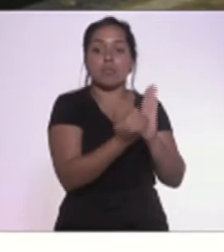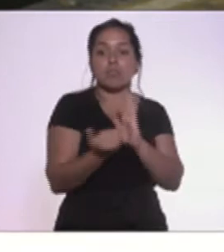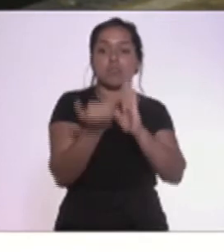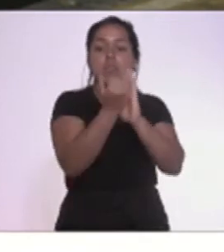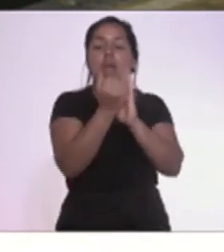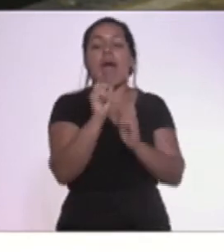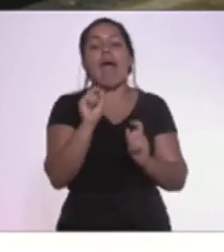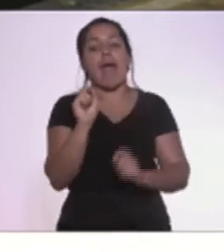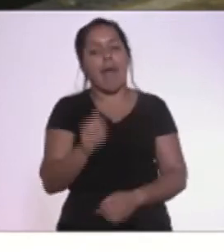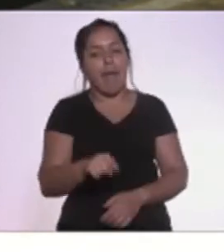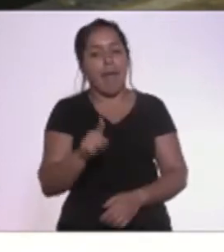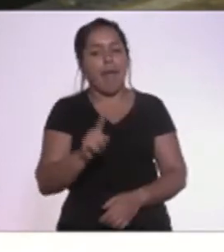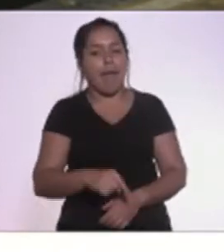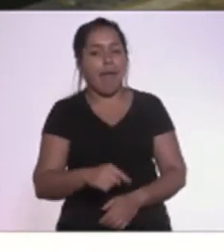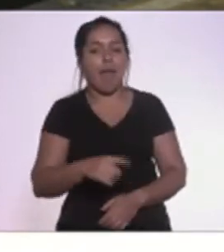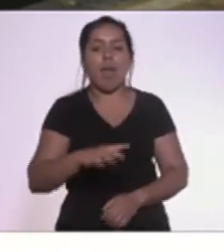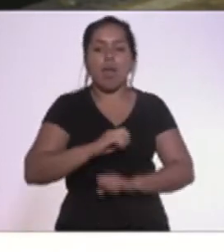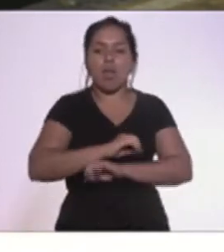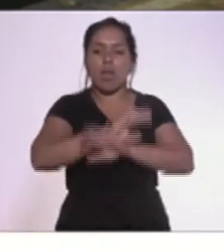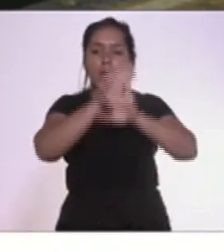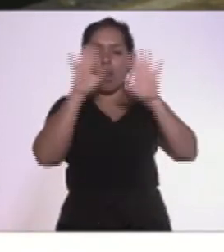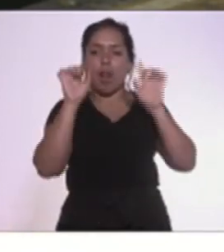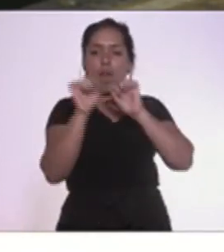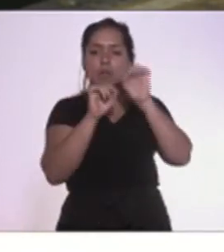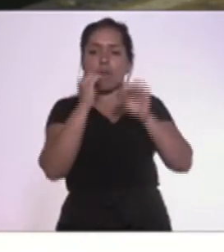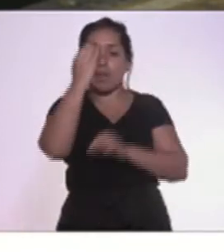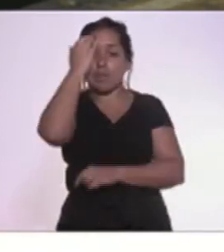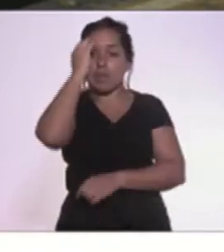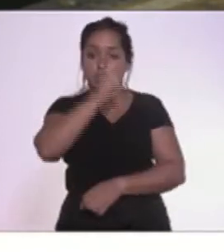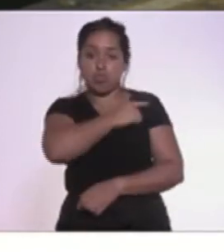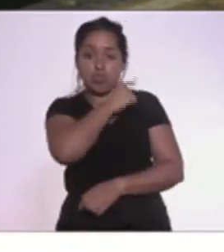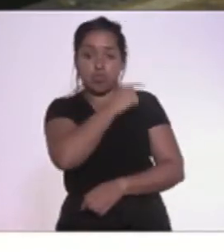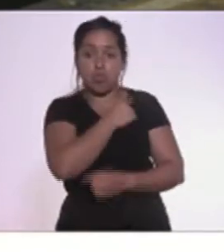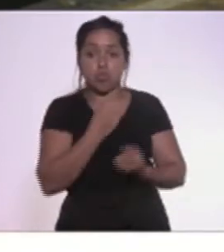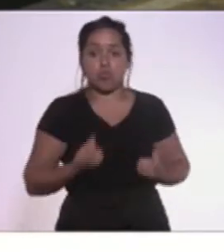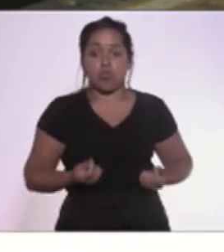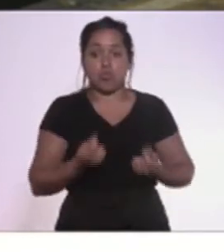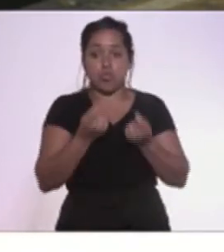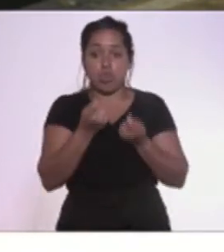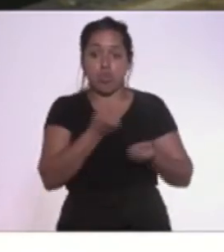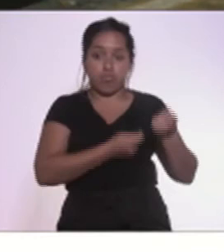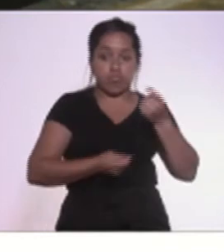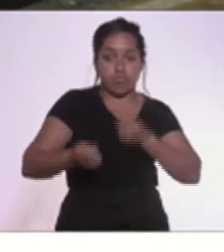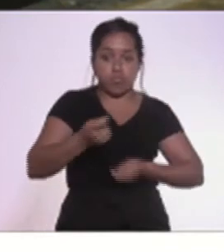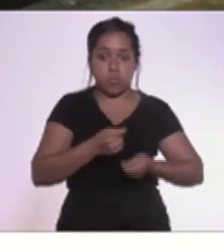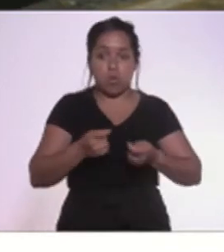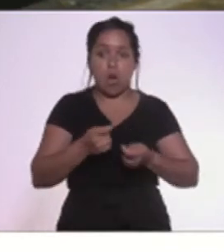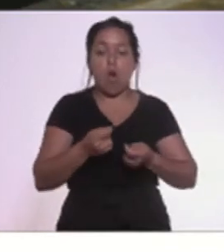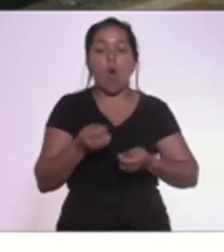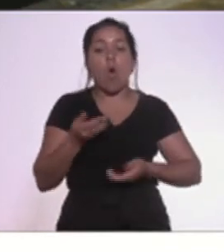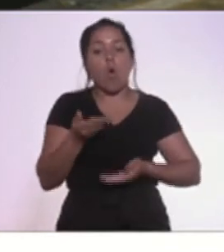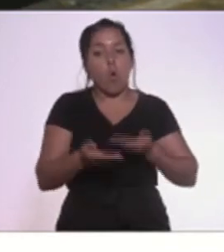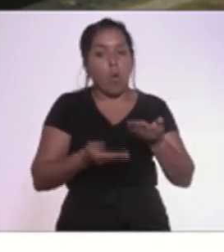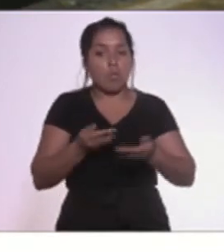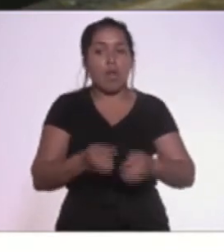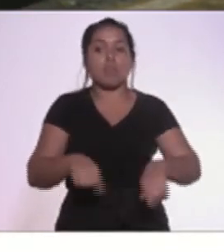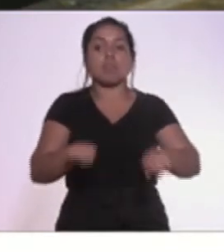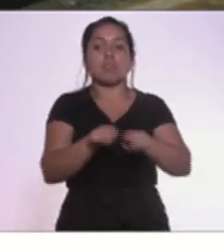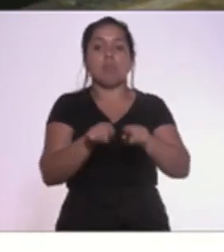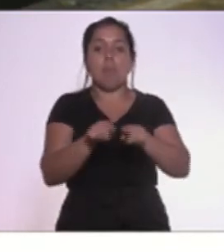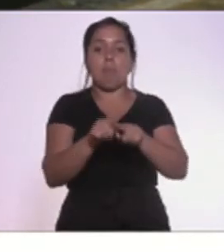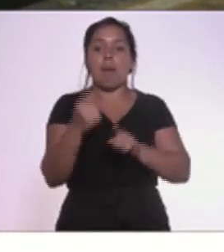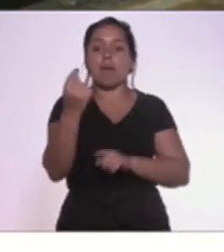óbvio que a gente entende que o gestor tem essa responsabilidade de gerir o dinheiro, porém tem também a obrigação de investir